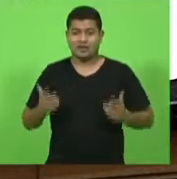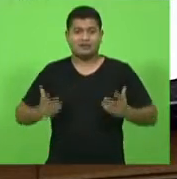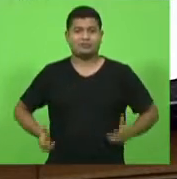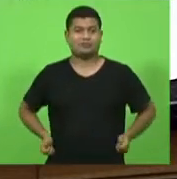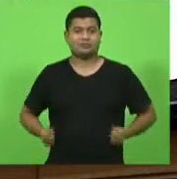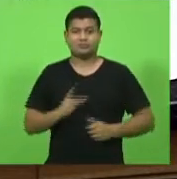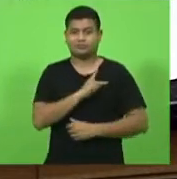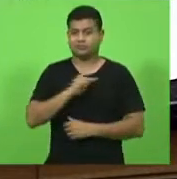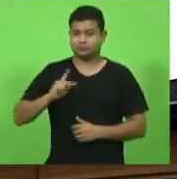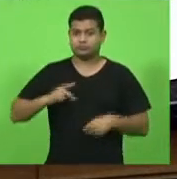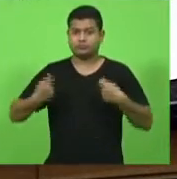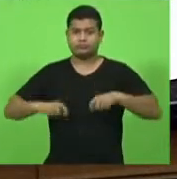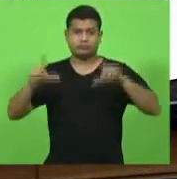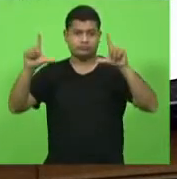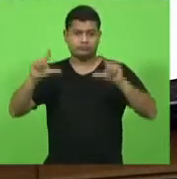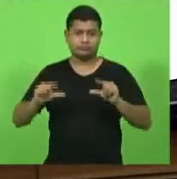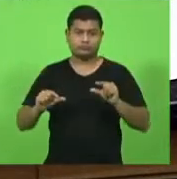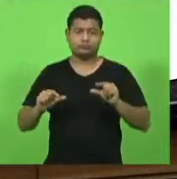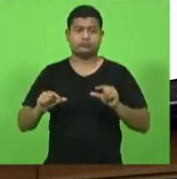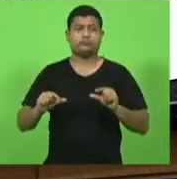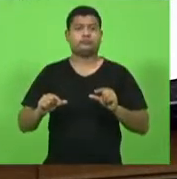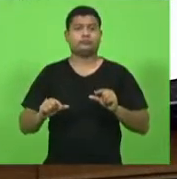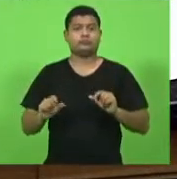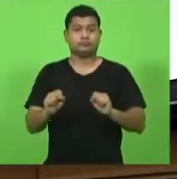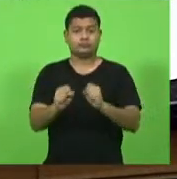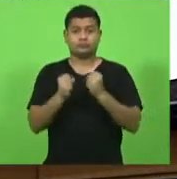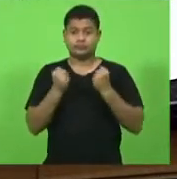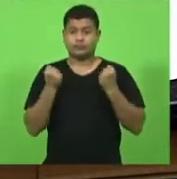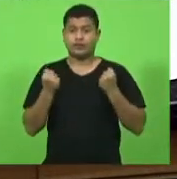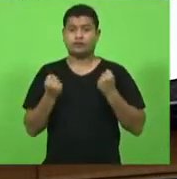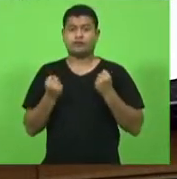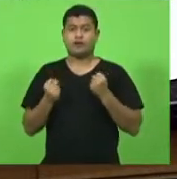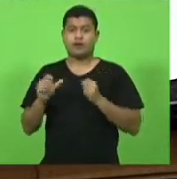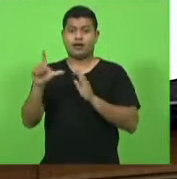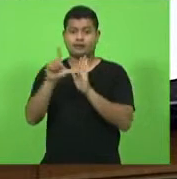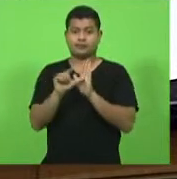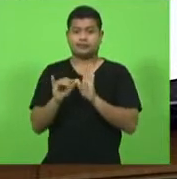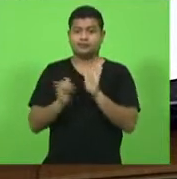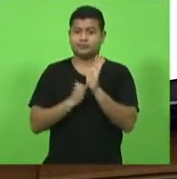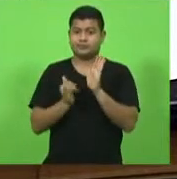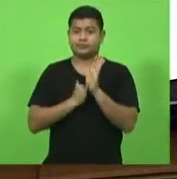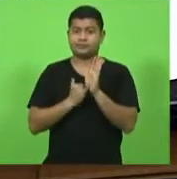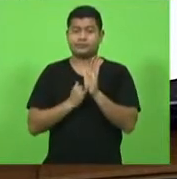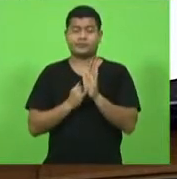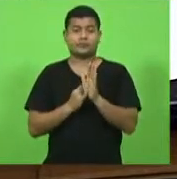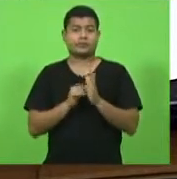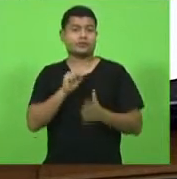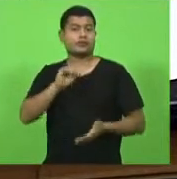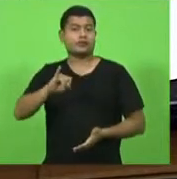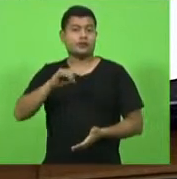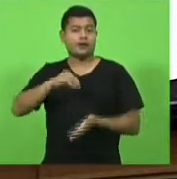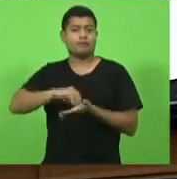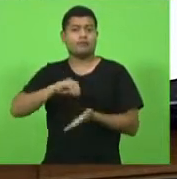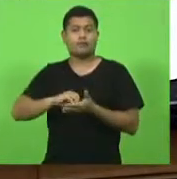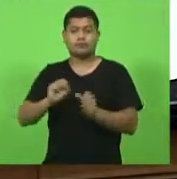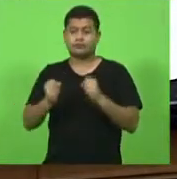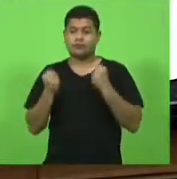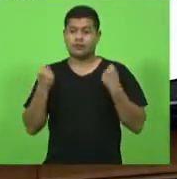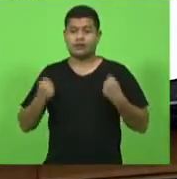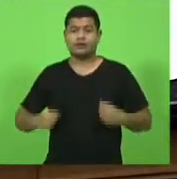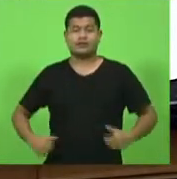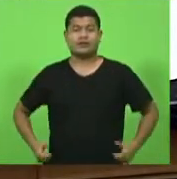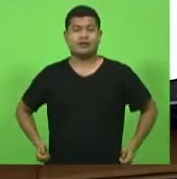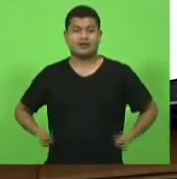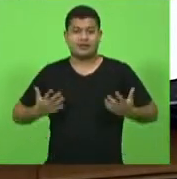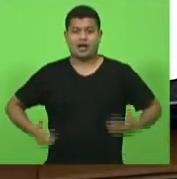despesa defender redução de impostos sem defender a redução de despesa é só